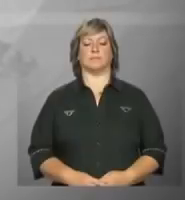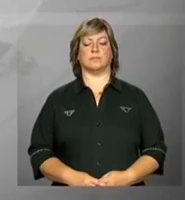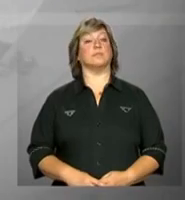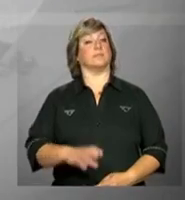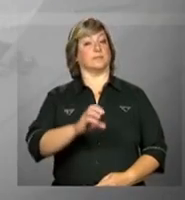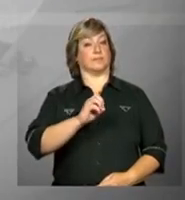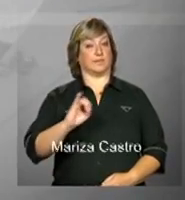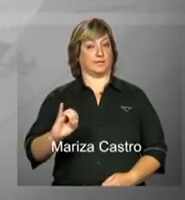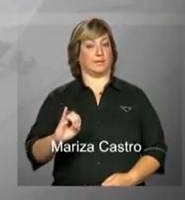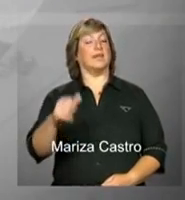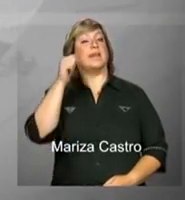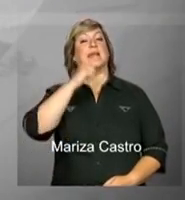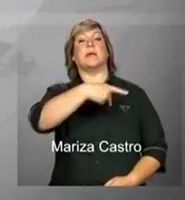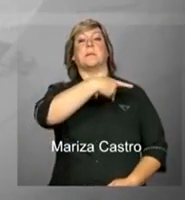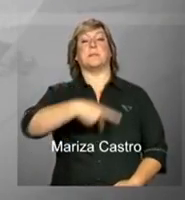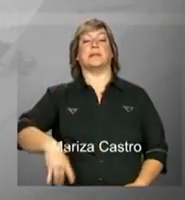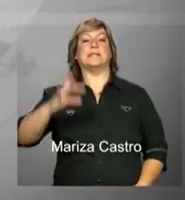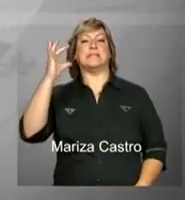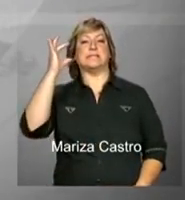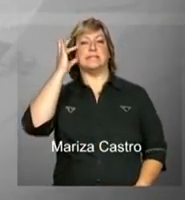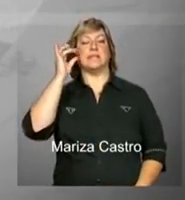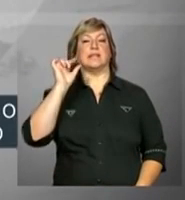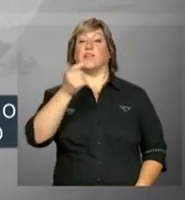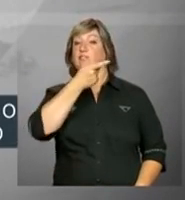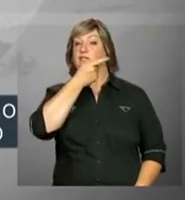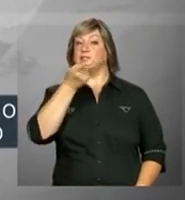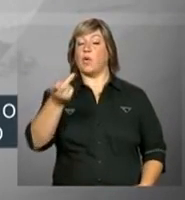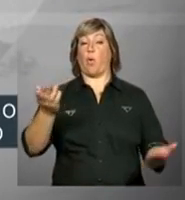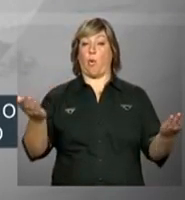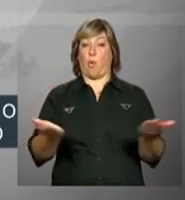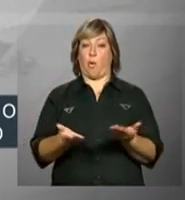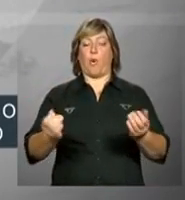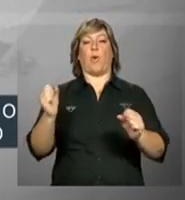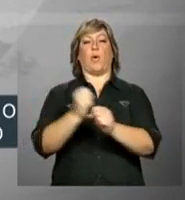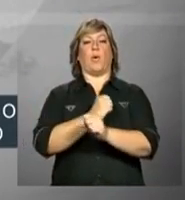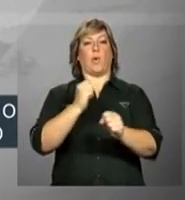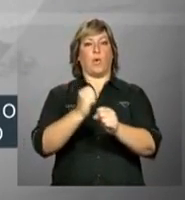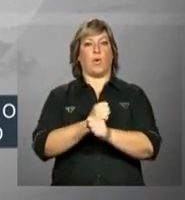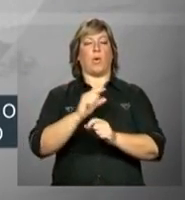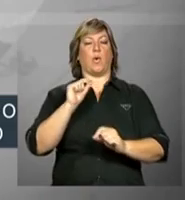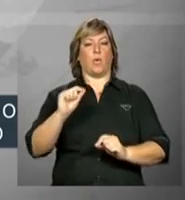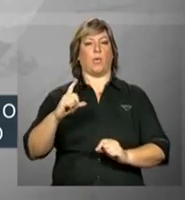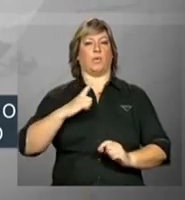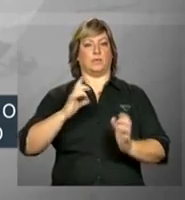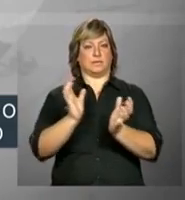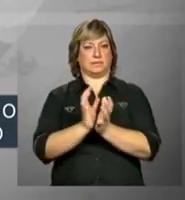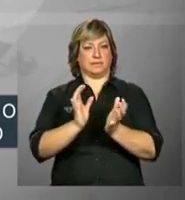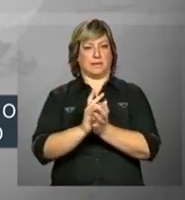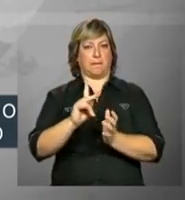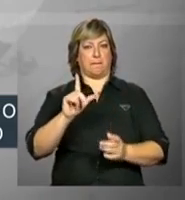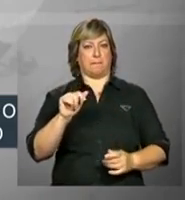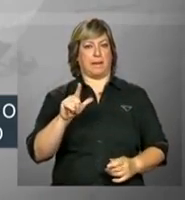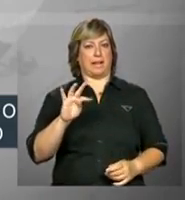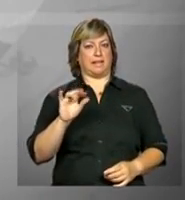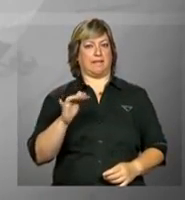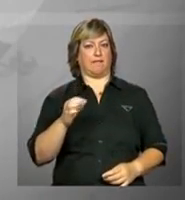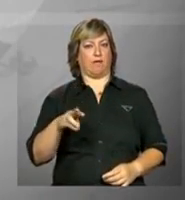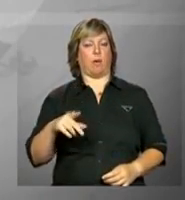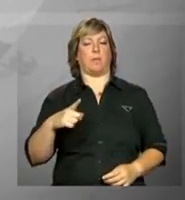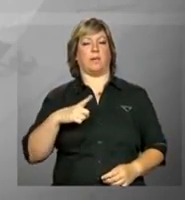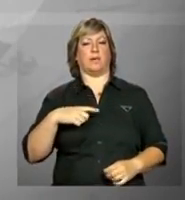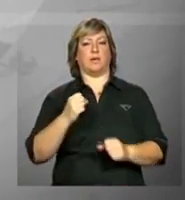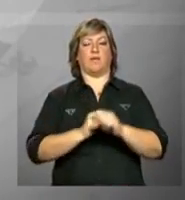Olá, a presidenta Dilma Rousseff visita hoje as obras de plataformas de exploração de petróleo no